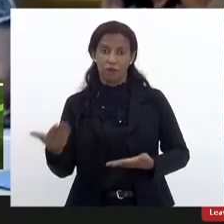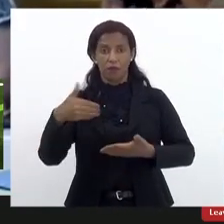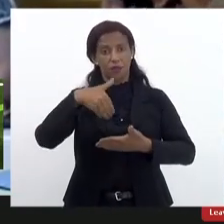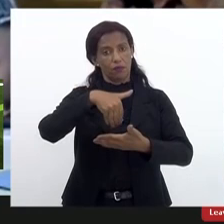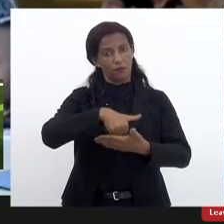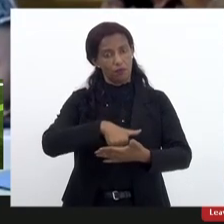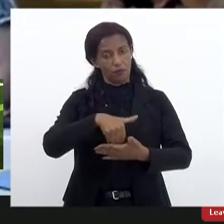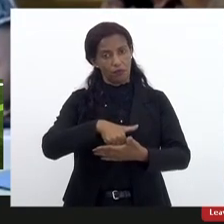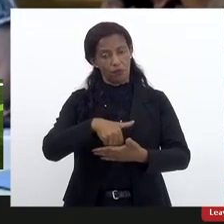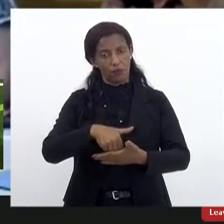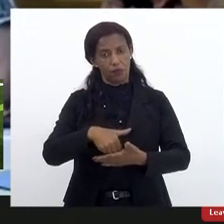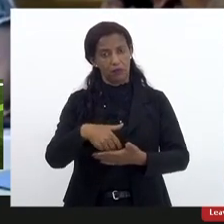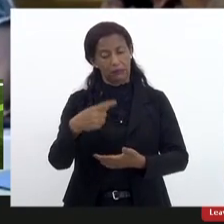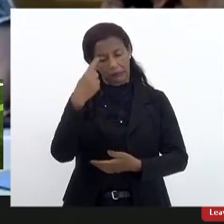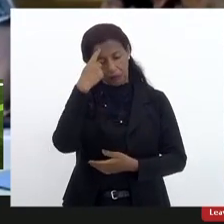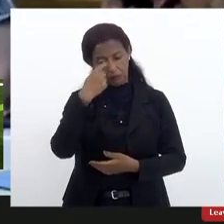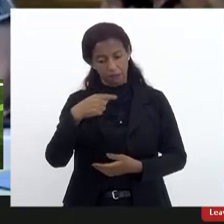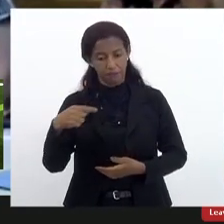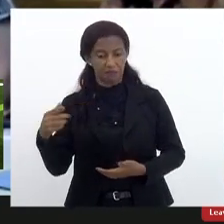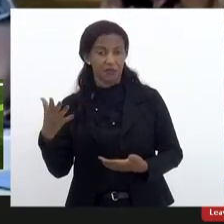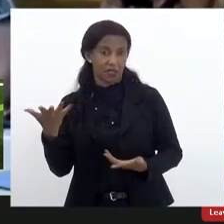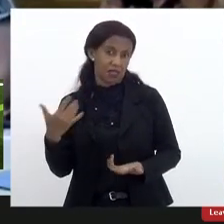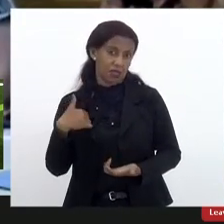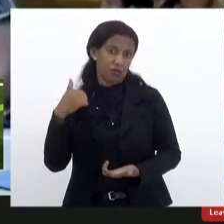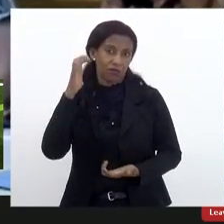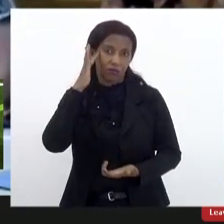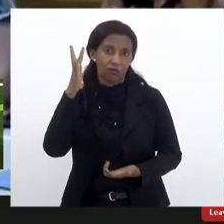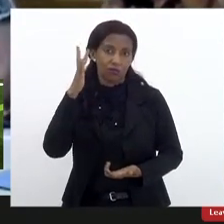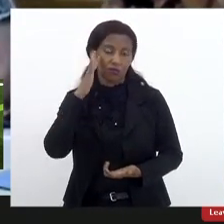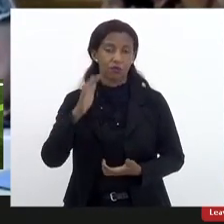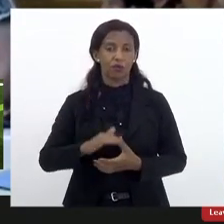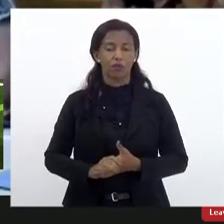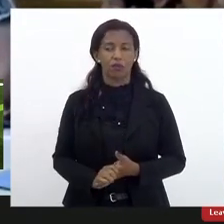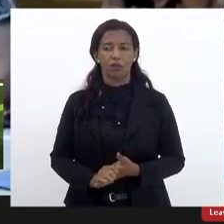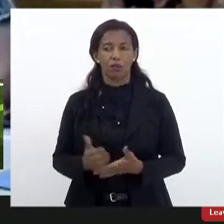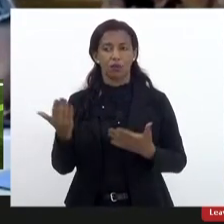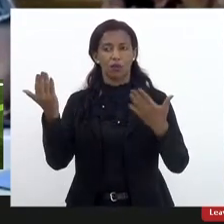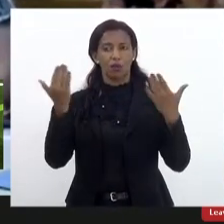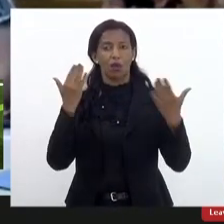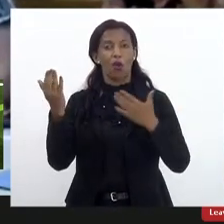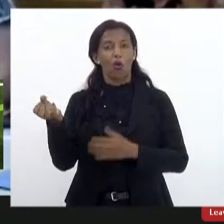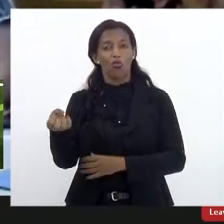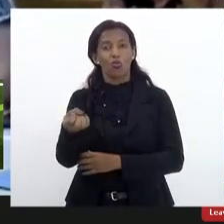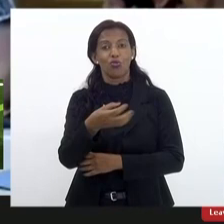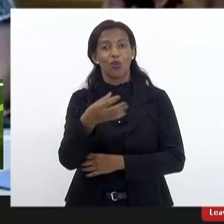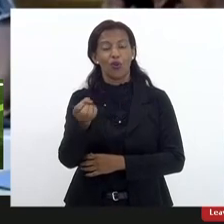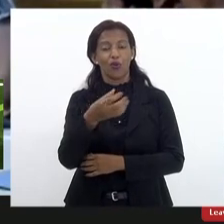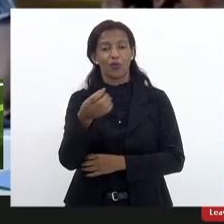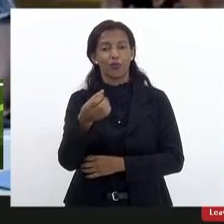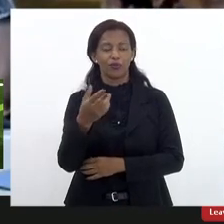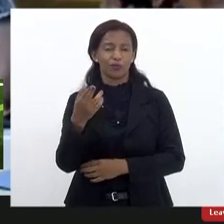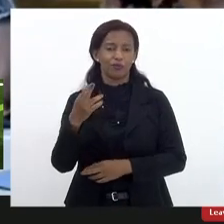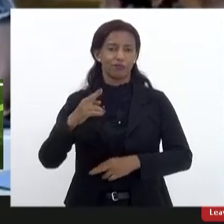nos próximos dias, eu imagino, né, com relação ao novo ensino médio, PMCC,